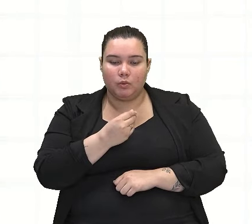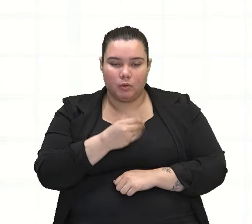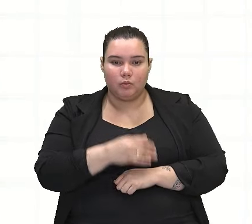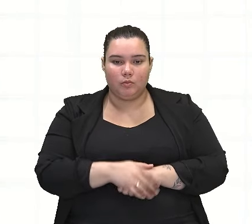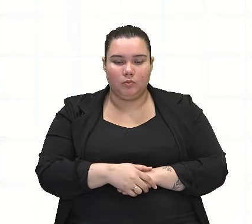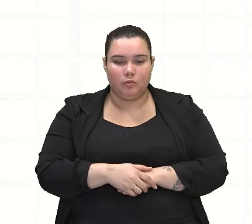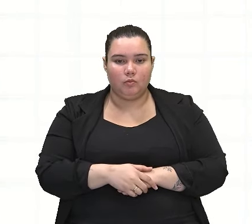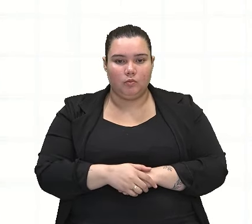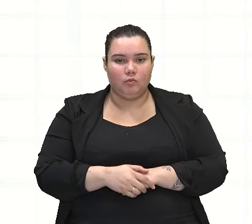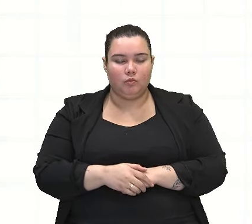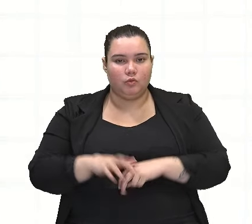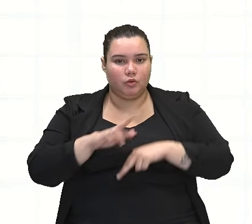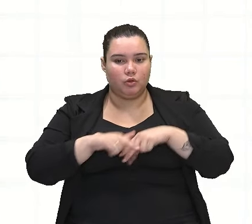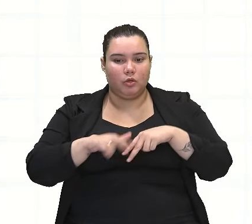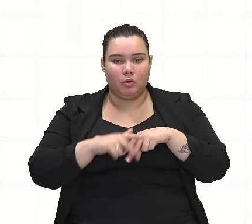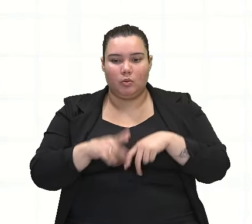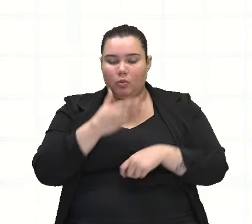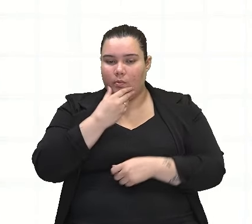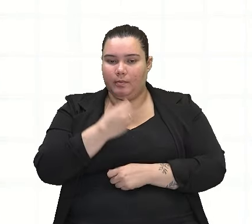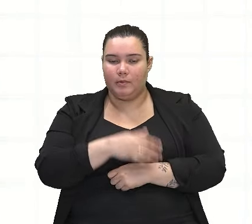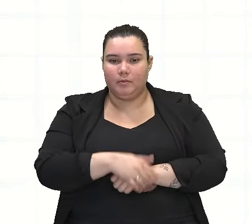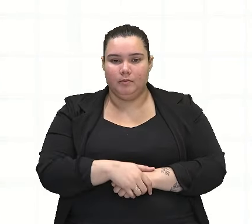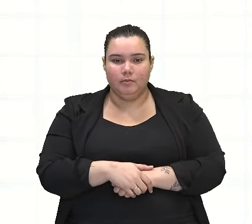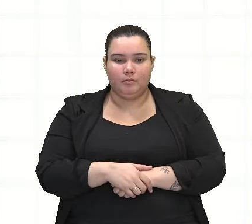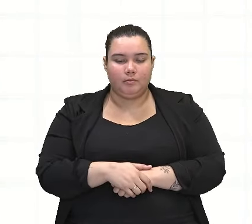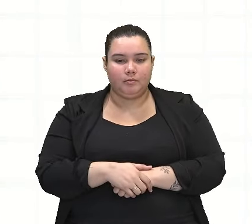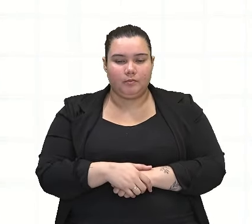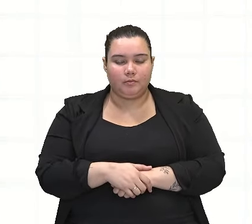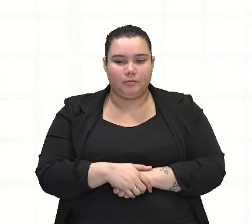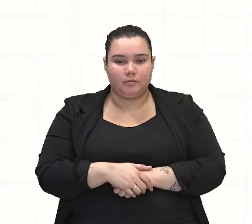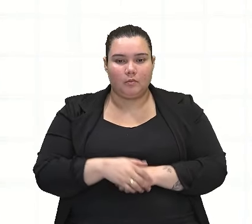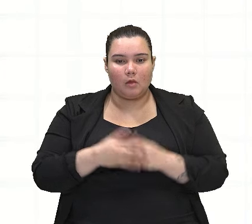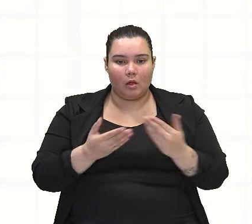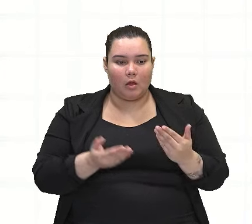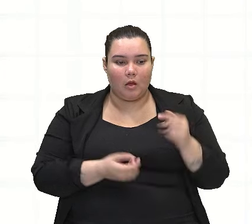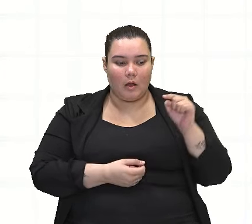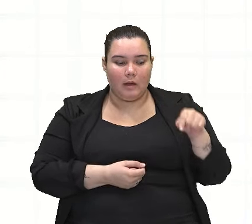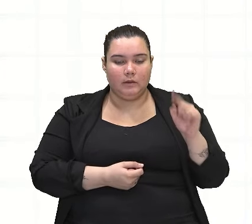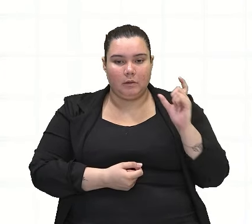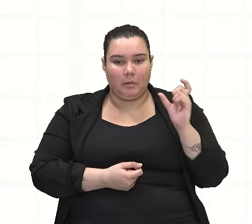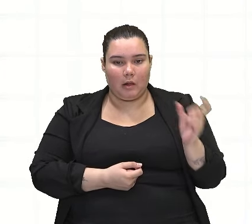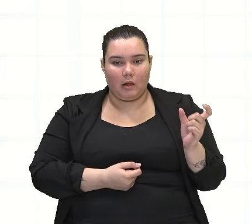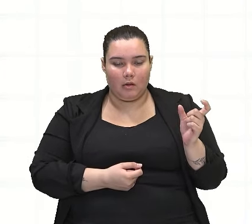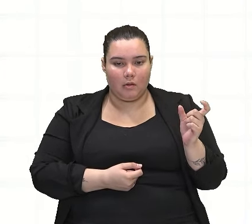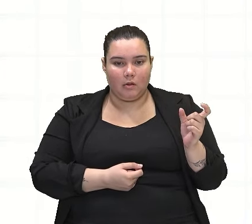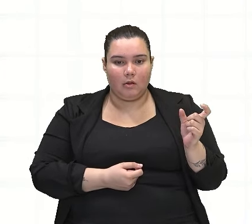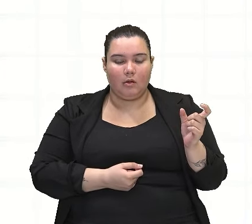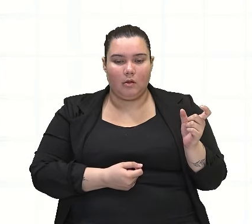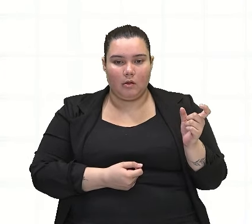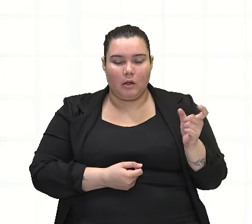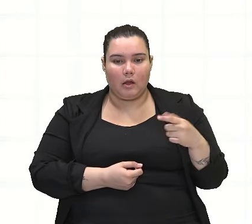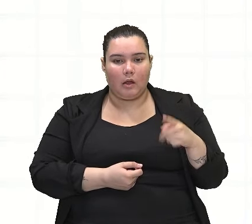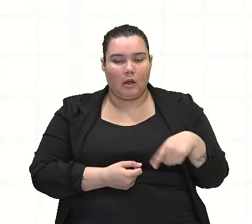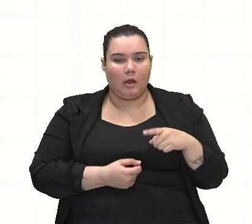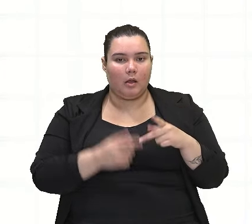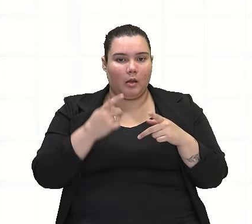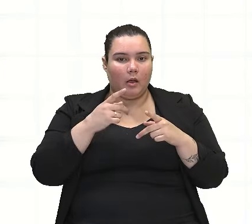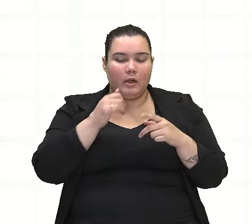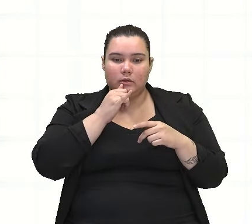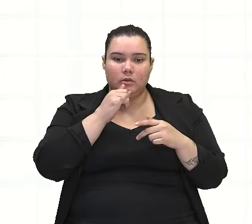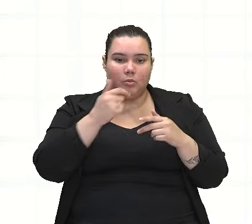Certo? Observem aqui que no Elisa Miranda, eu teria aqui um problema relacionado à